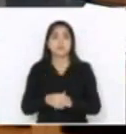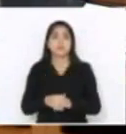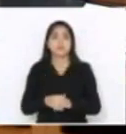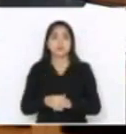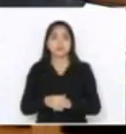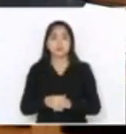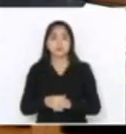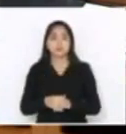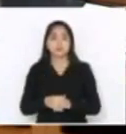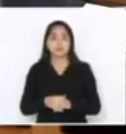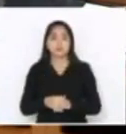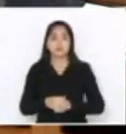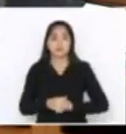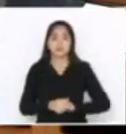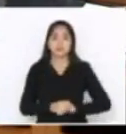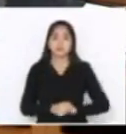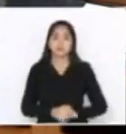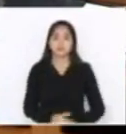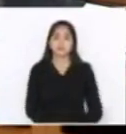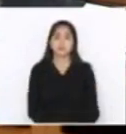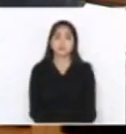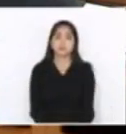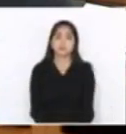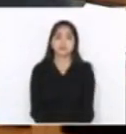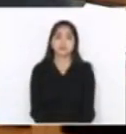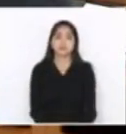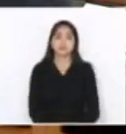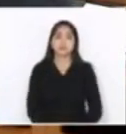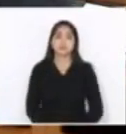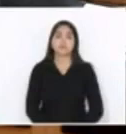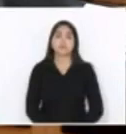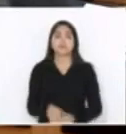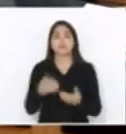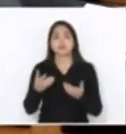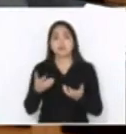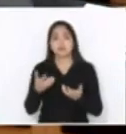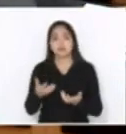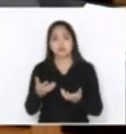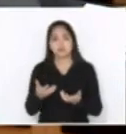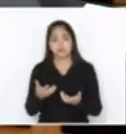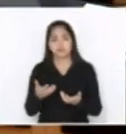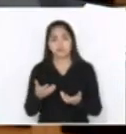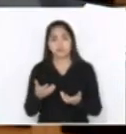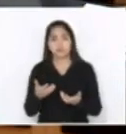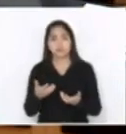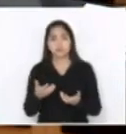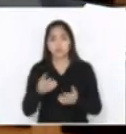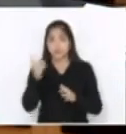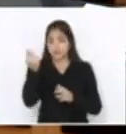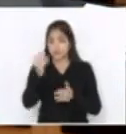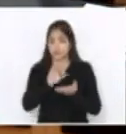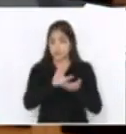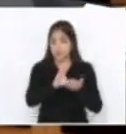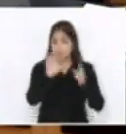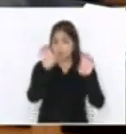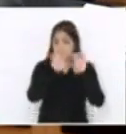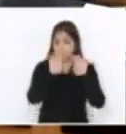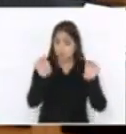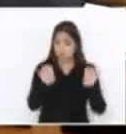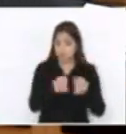de primeira hora. E o que ela pretende? Ela diz o seguinte, nos recursos de infraestrutura,